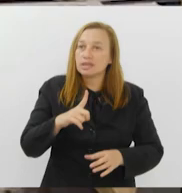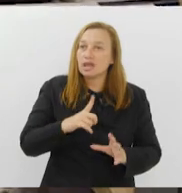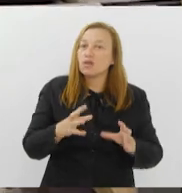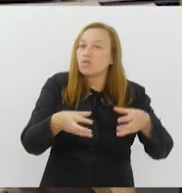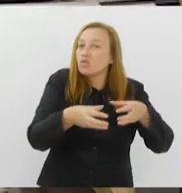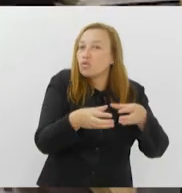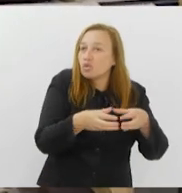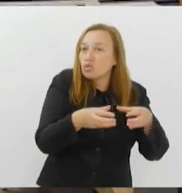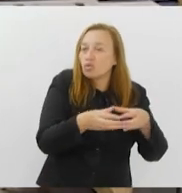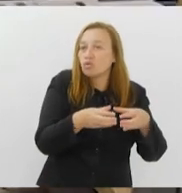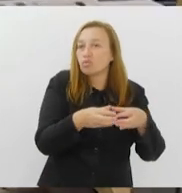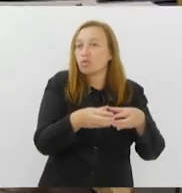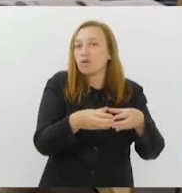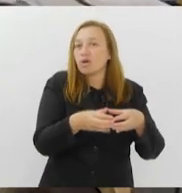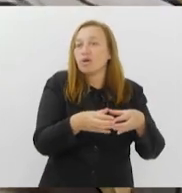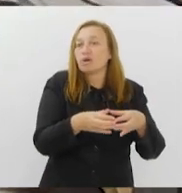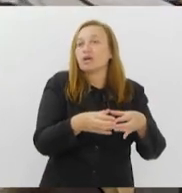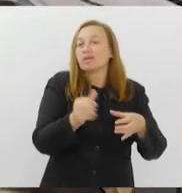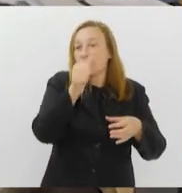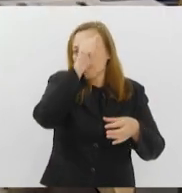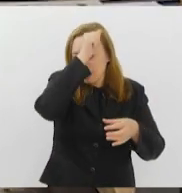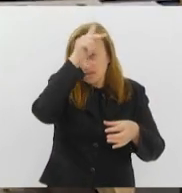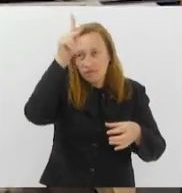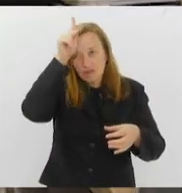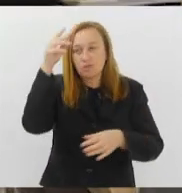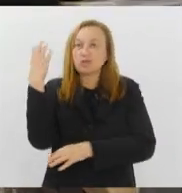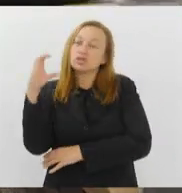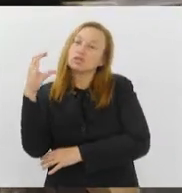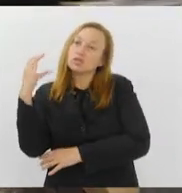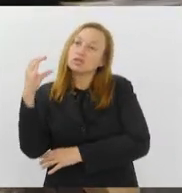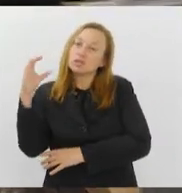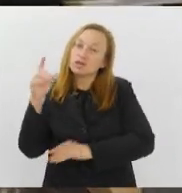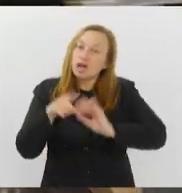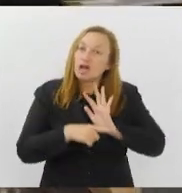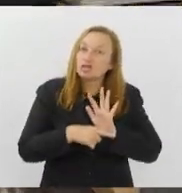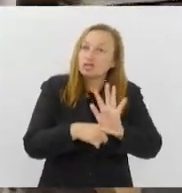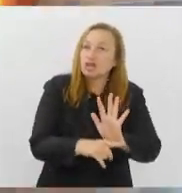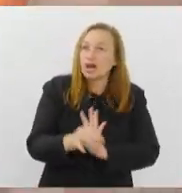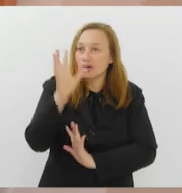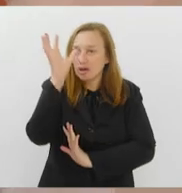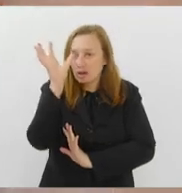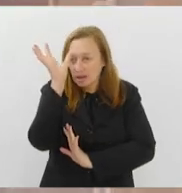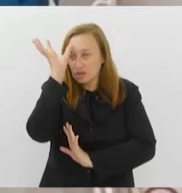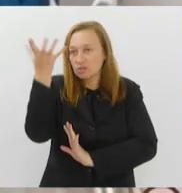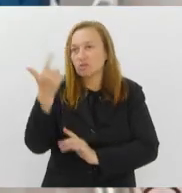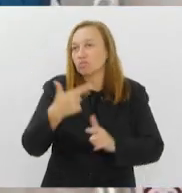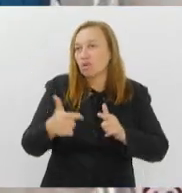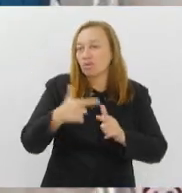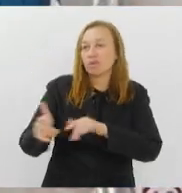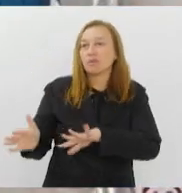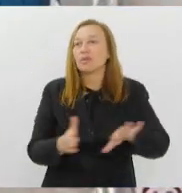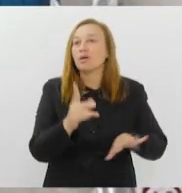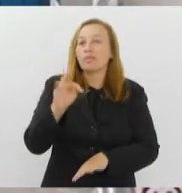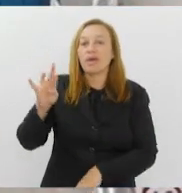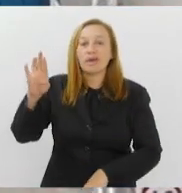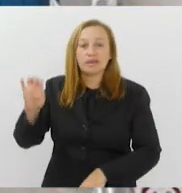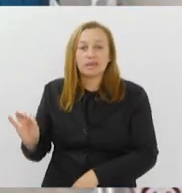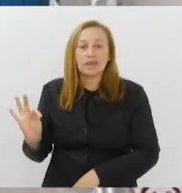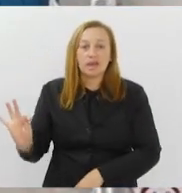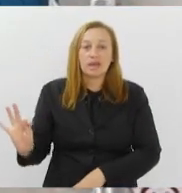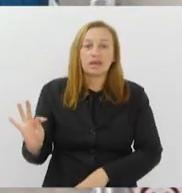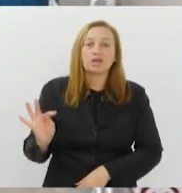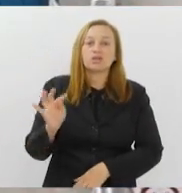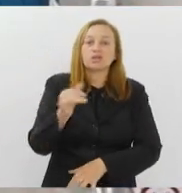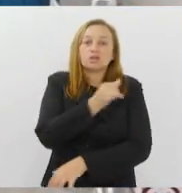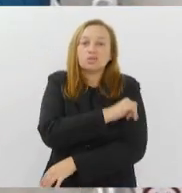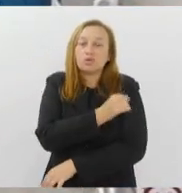de Niterói que apoie na busca da solução dos seus conflitos de consumo. O BRT do Rio irá operar 24